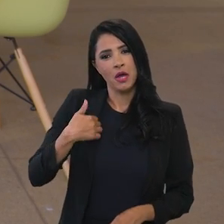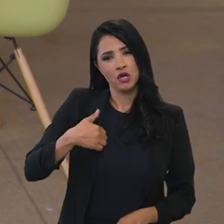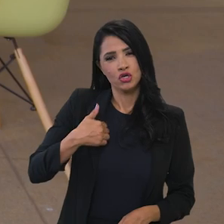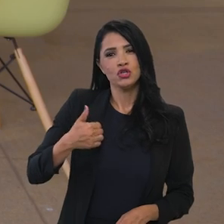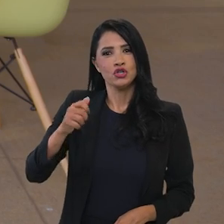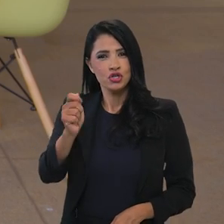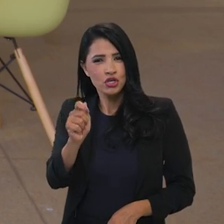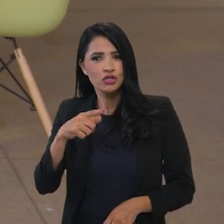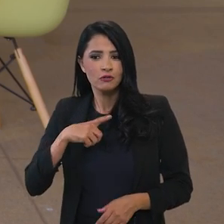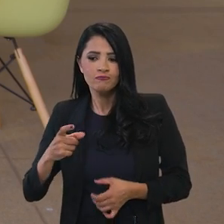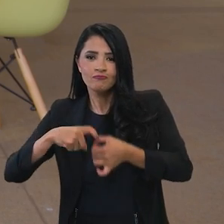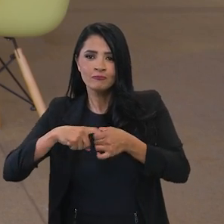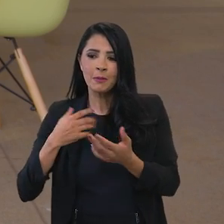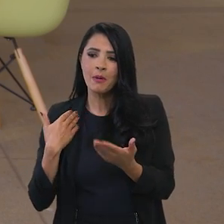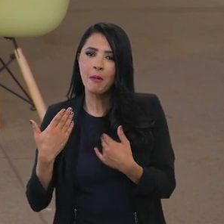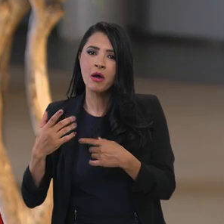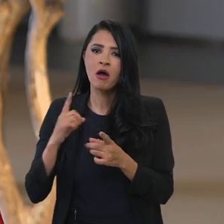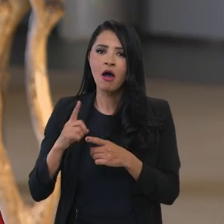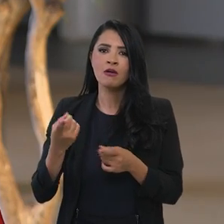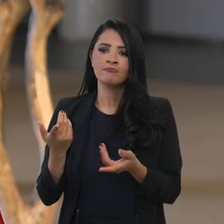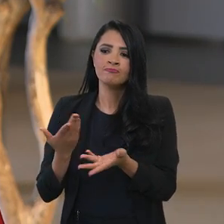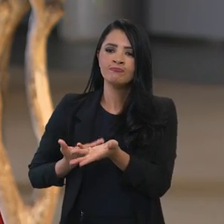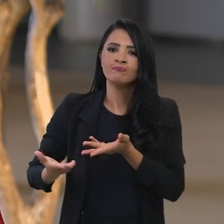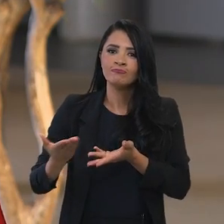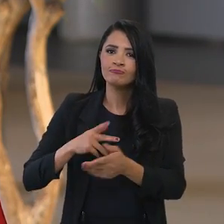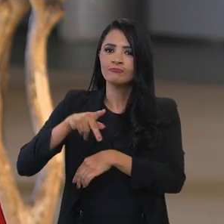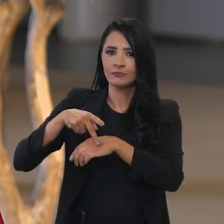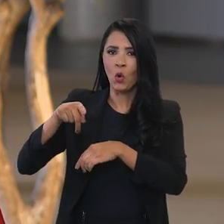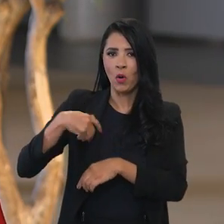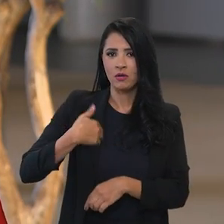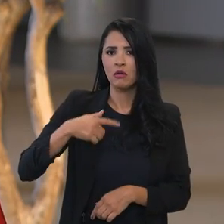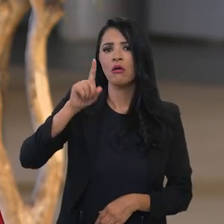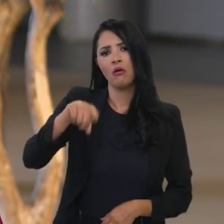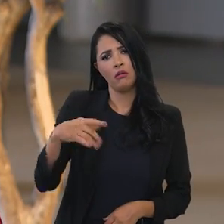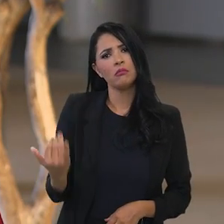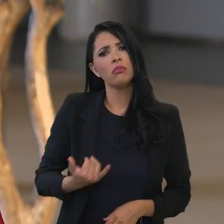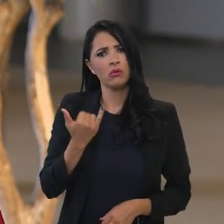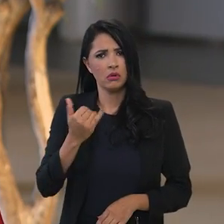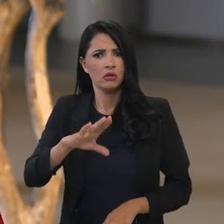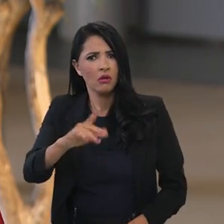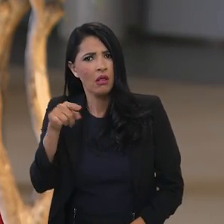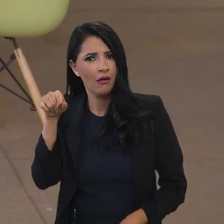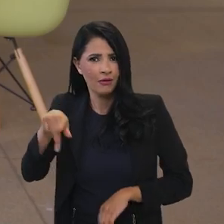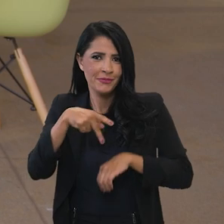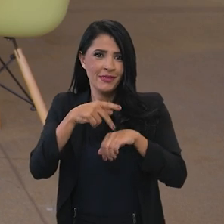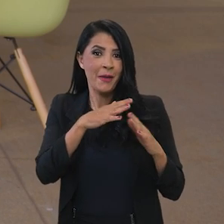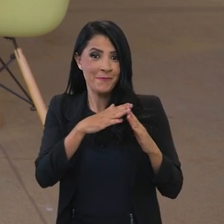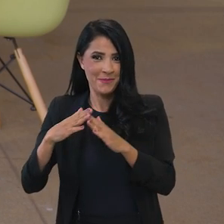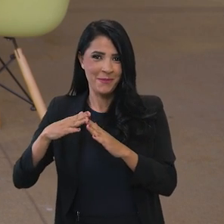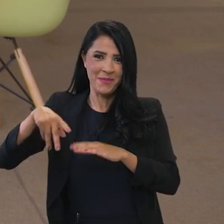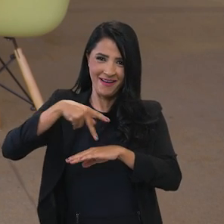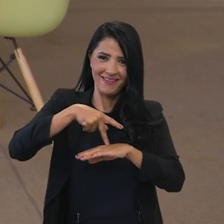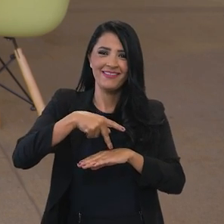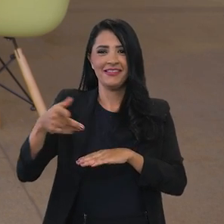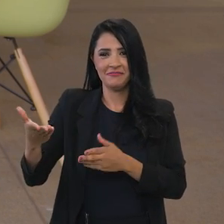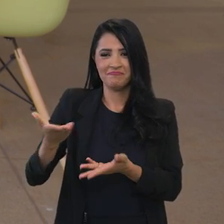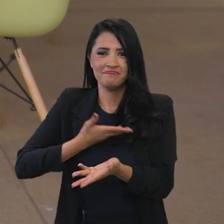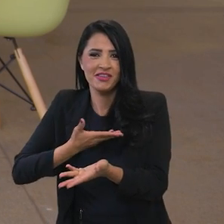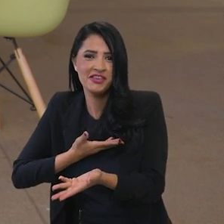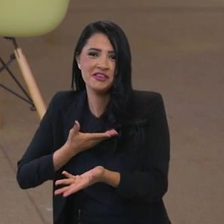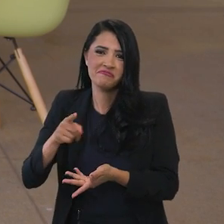terceiro destino das nossas vendas, um destino de vendas... Todo o interesse de melhorar essa... Essa relação, exatamente. Então,